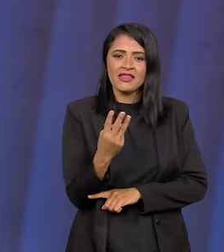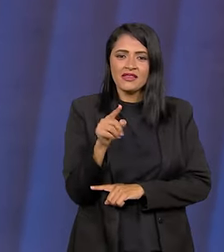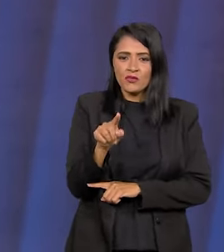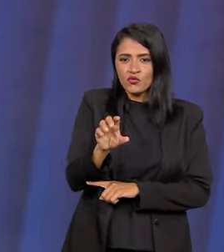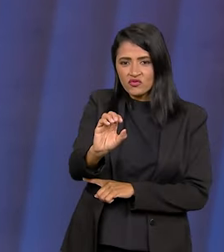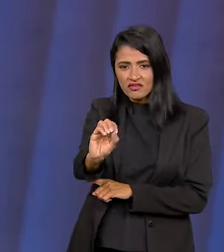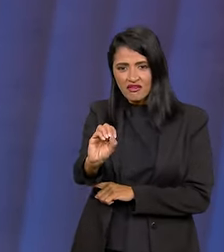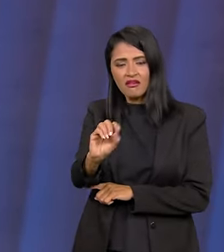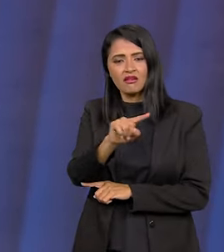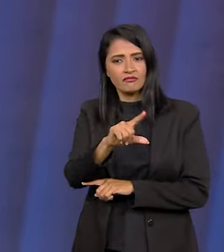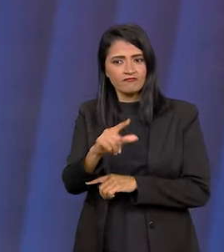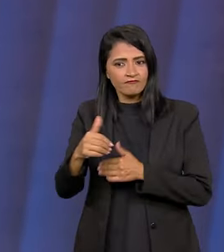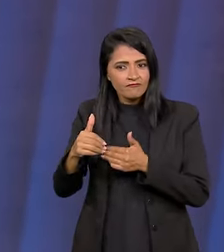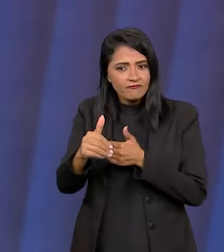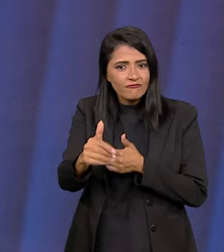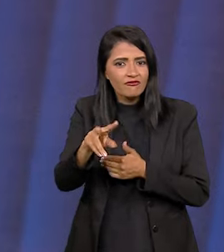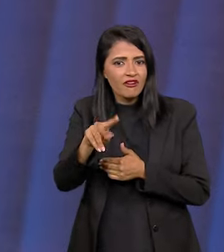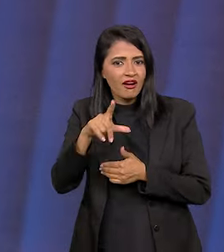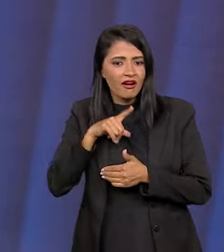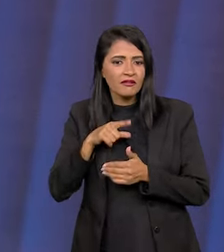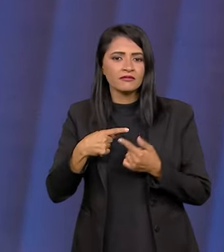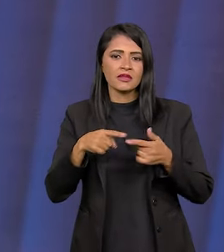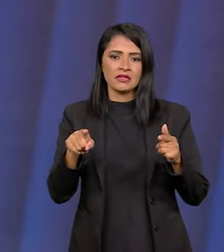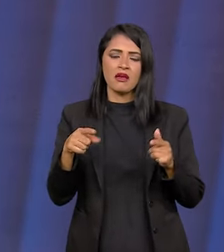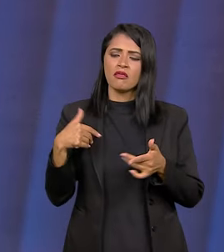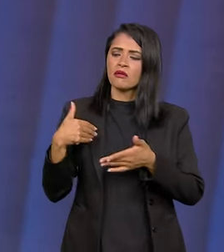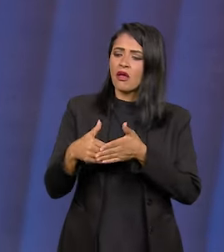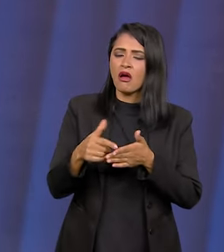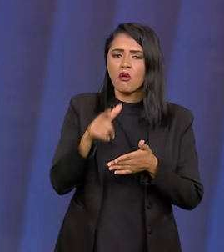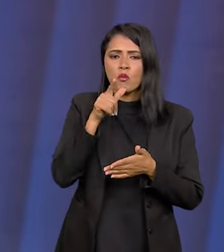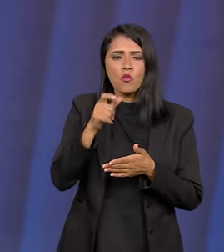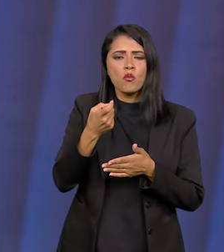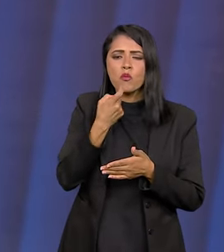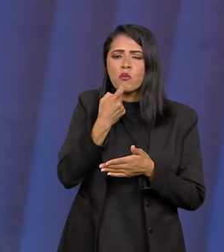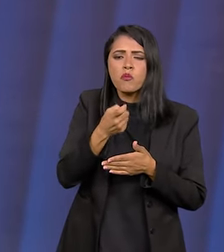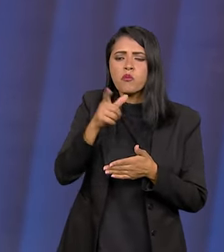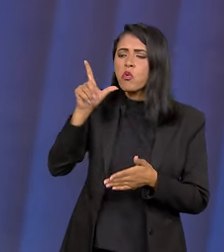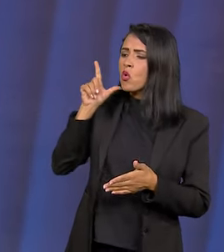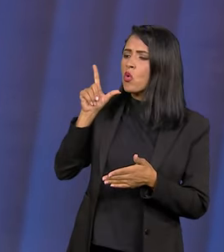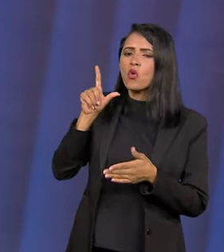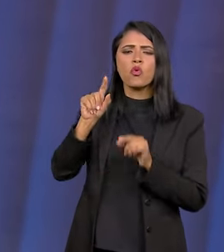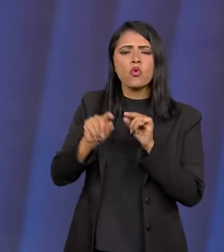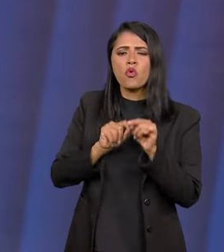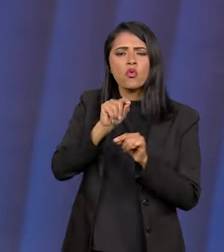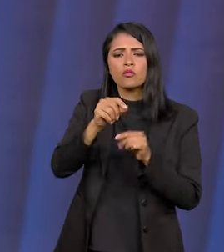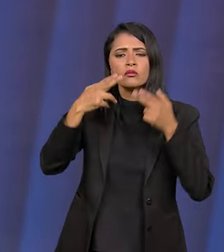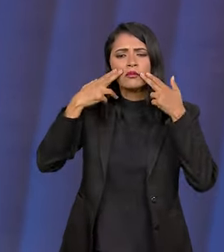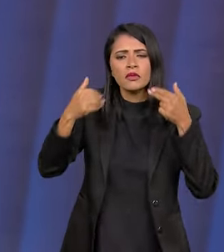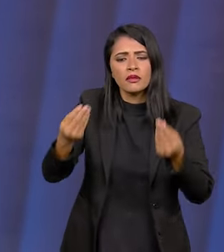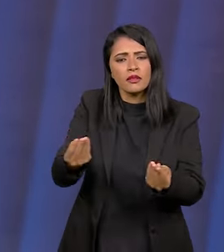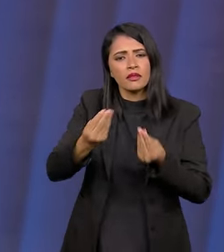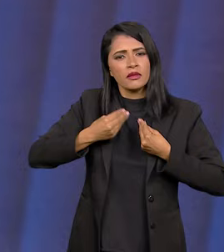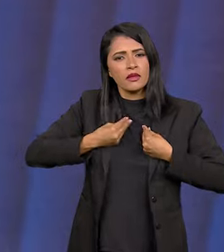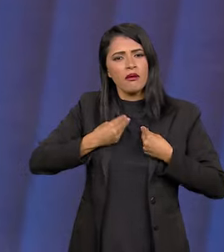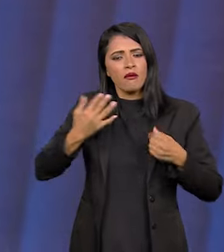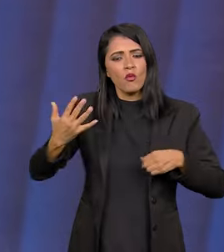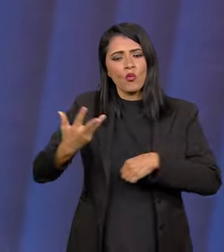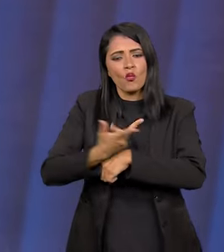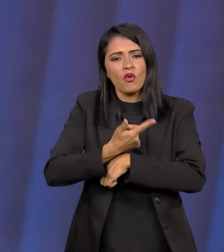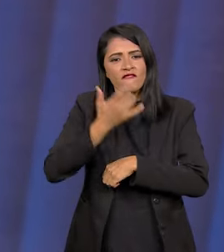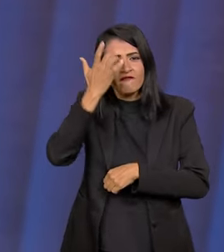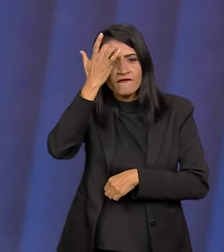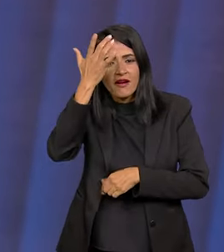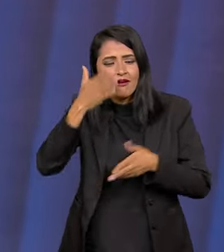3.0, que deve estar para vir por aí, né, foi lançada recentemente. O que essa novidade pode trazer de mais